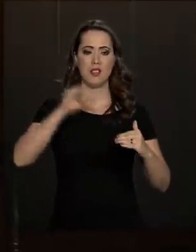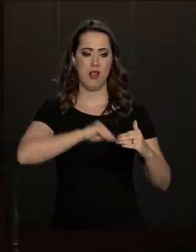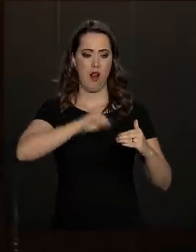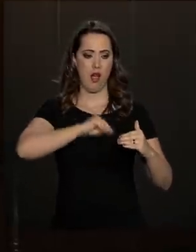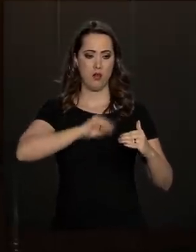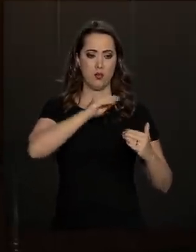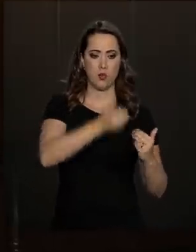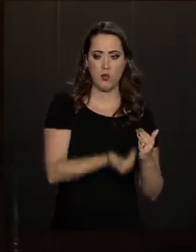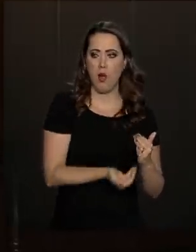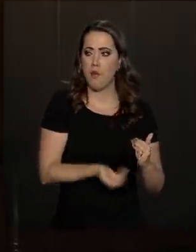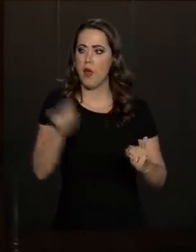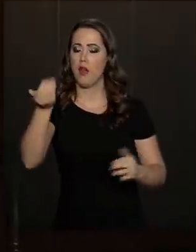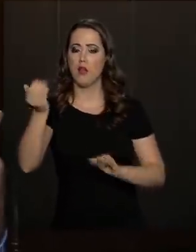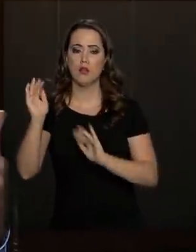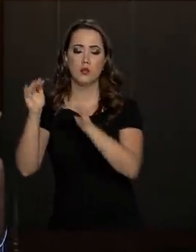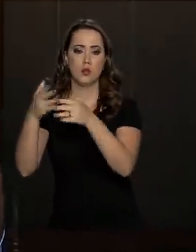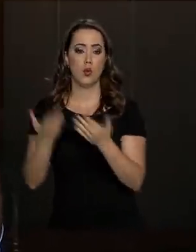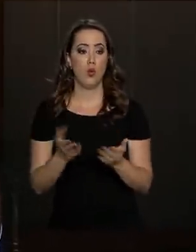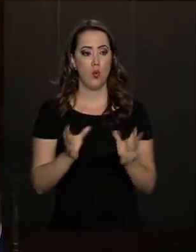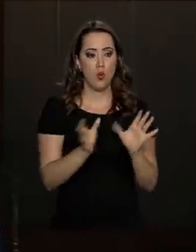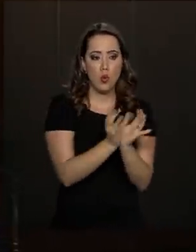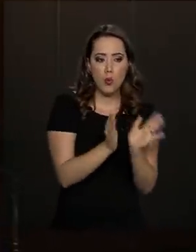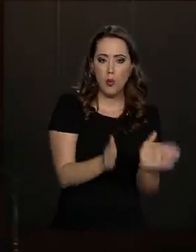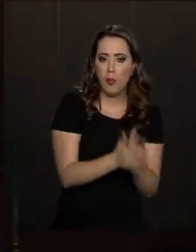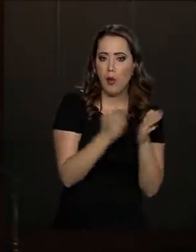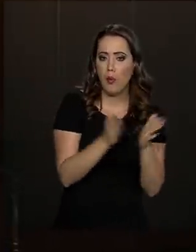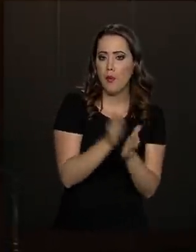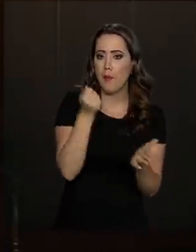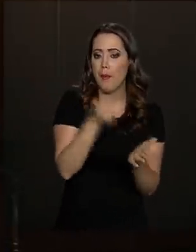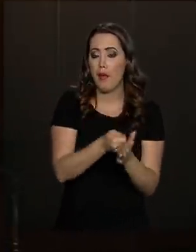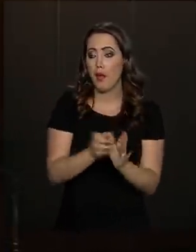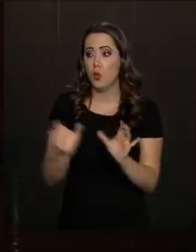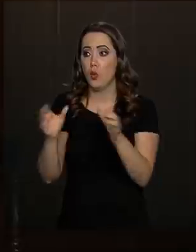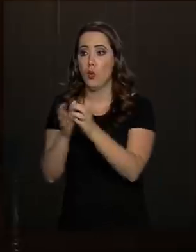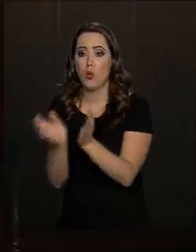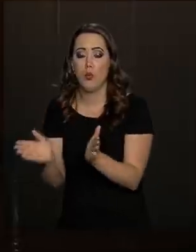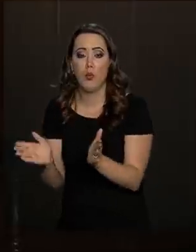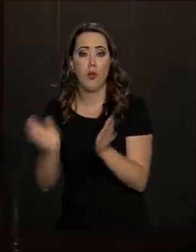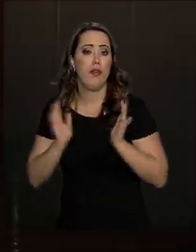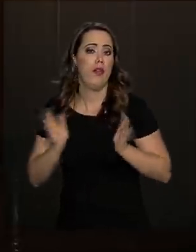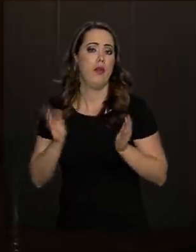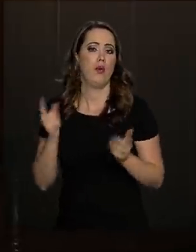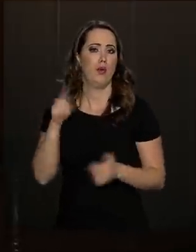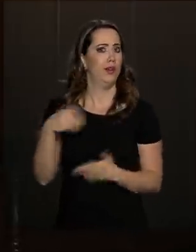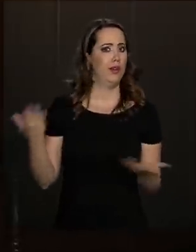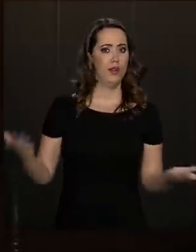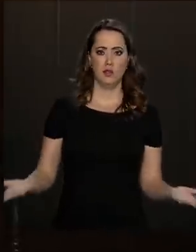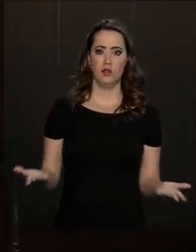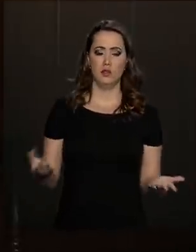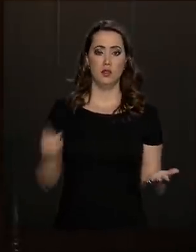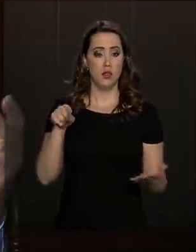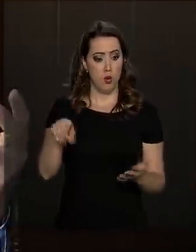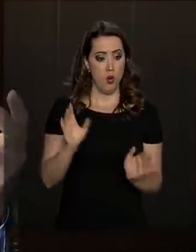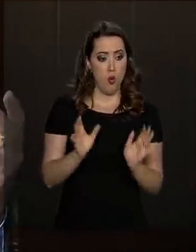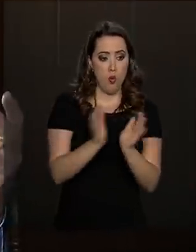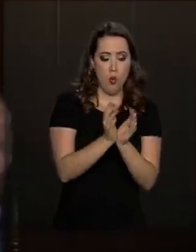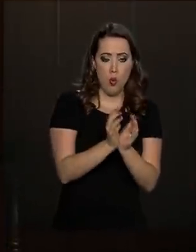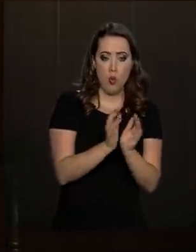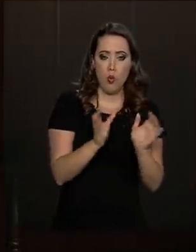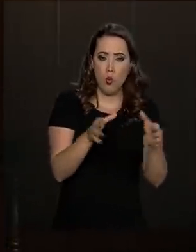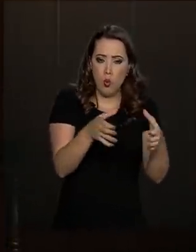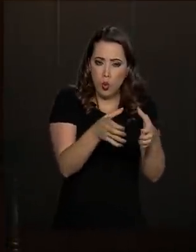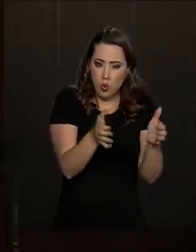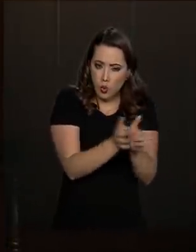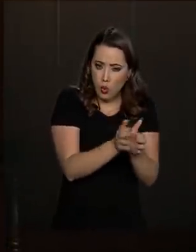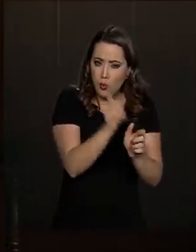renda. Na verdade, os mais pobres estavam pagando pelas previdências dos mais ricos, o que é um absurdo. Justamente os mais desfavorecidos